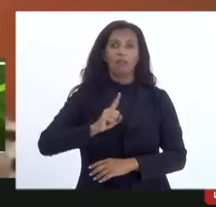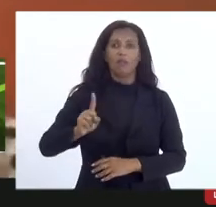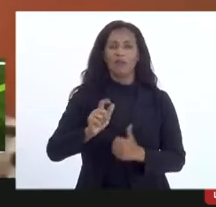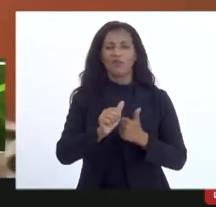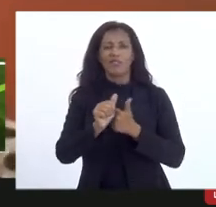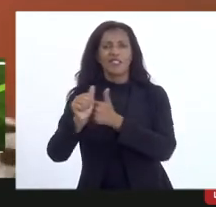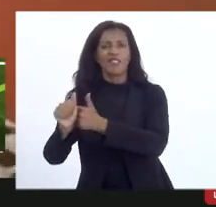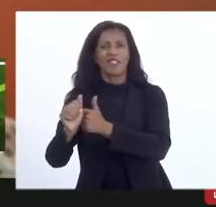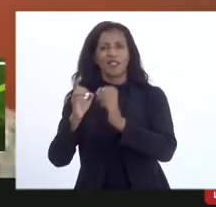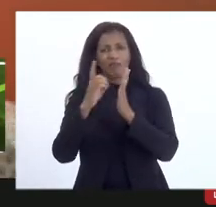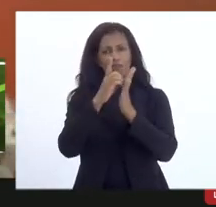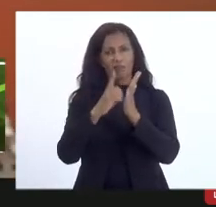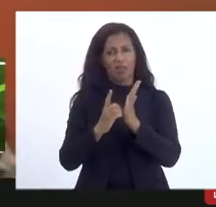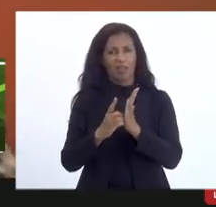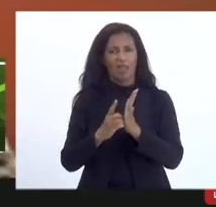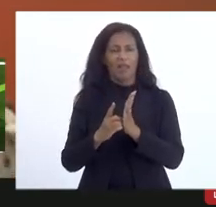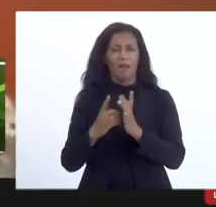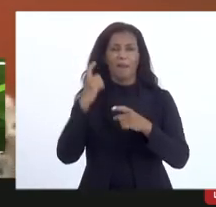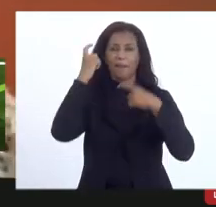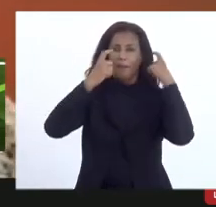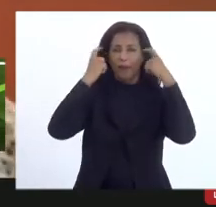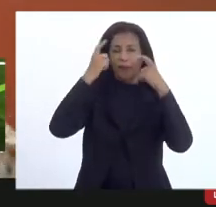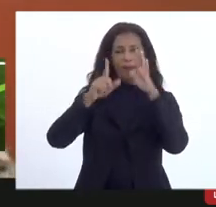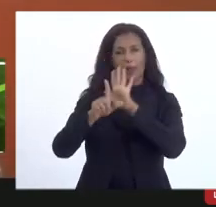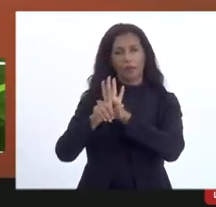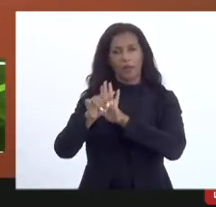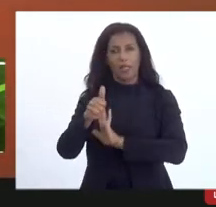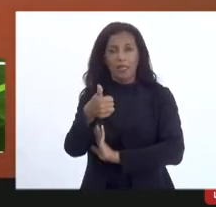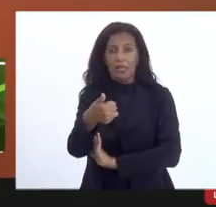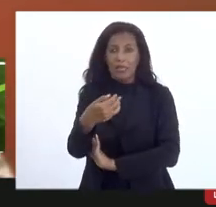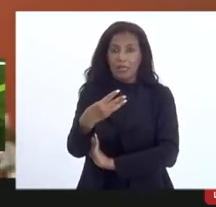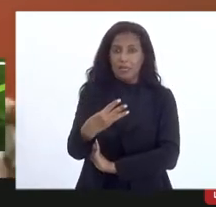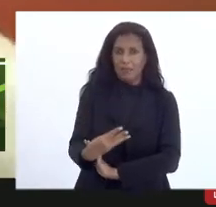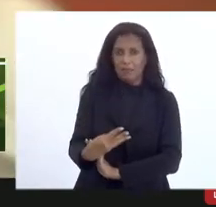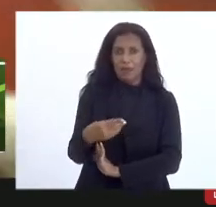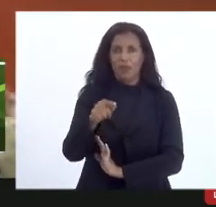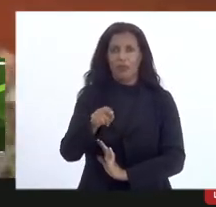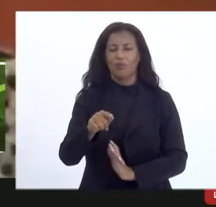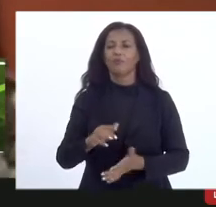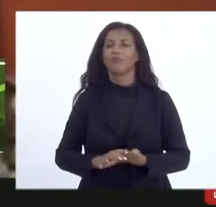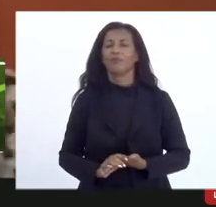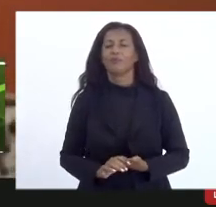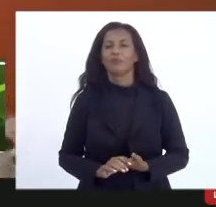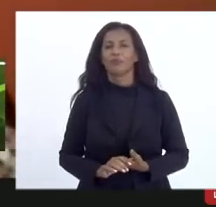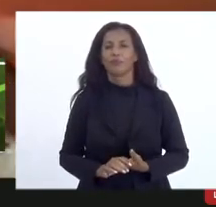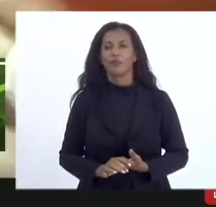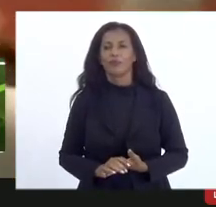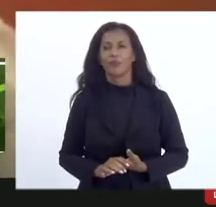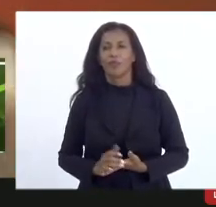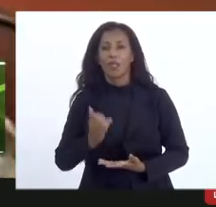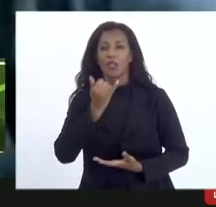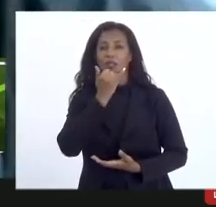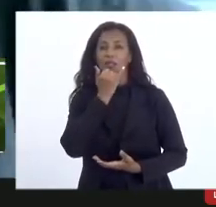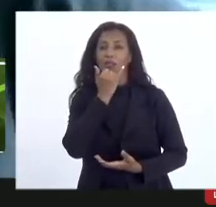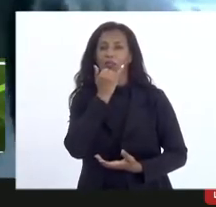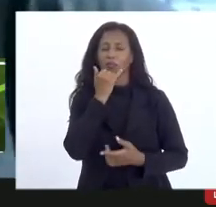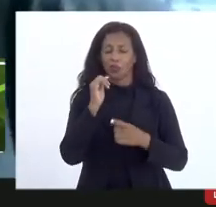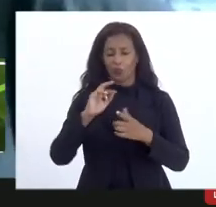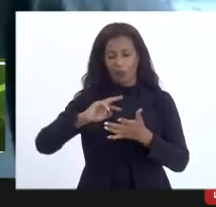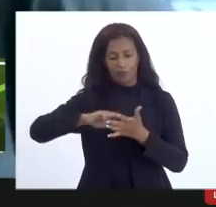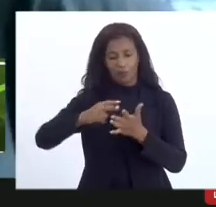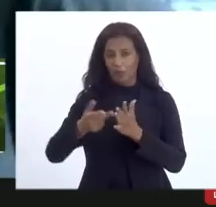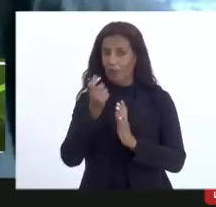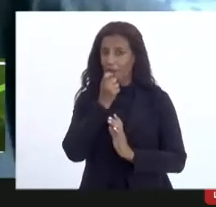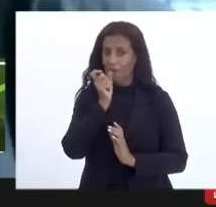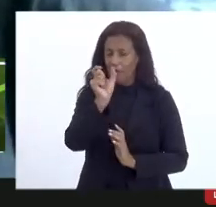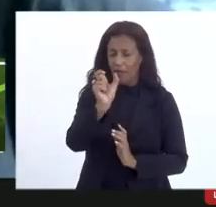decreto preocupados com a lei a lei 13 mil da improbabilidade desculpa troquei a palavra